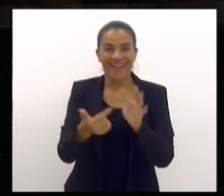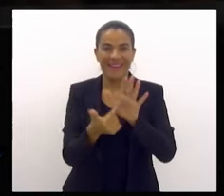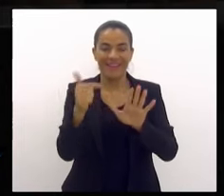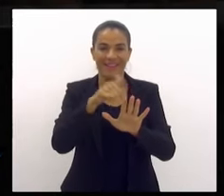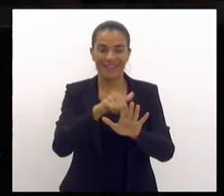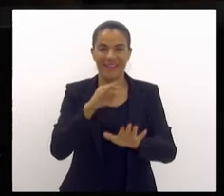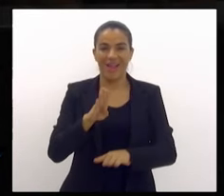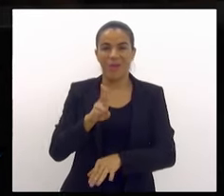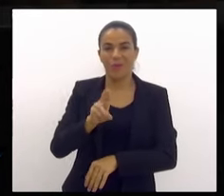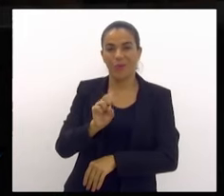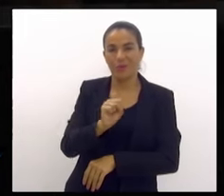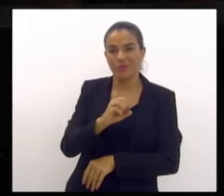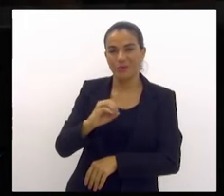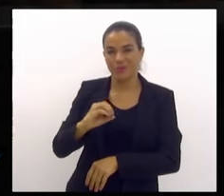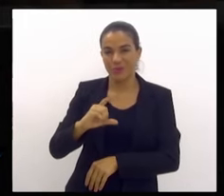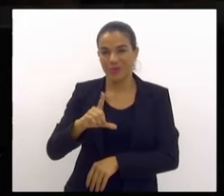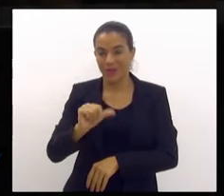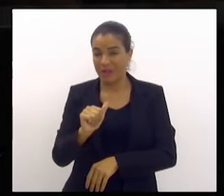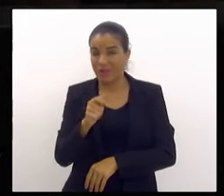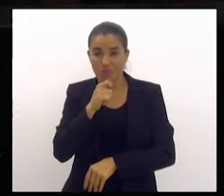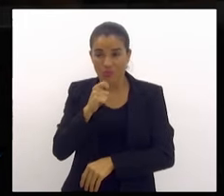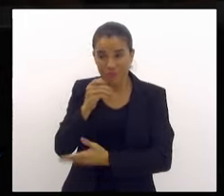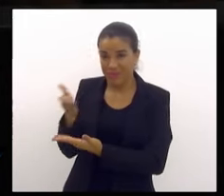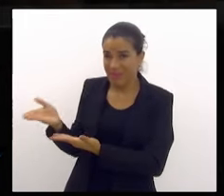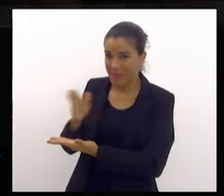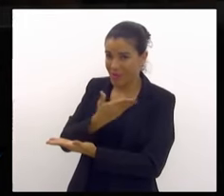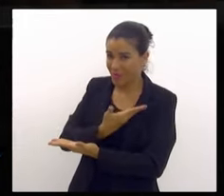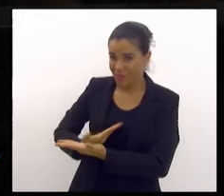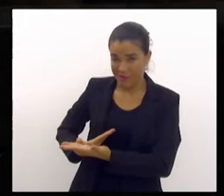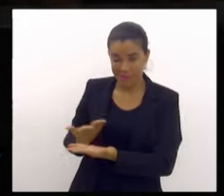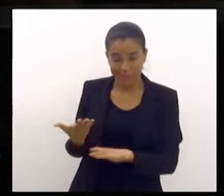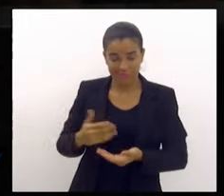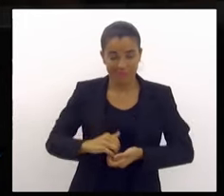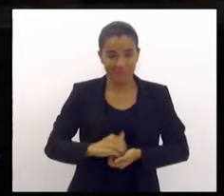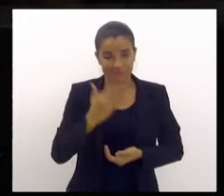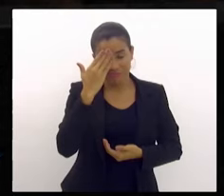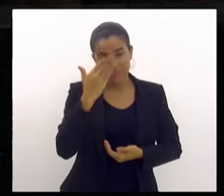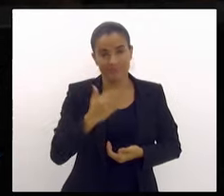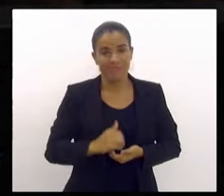enquanto, nem bússola ele tem. Muito obrigado, senhor presidente.